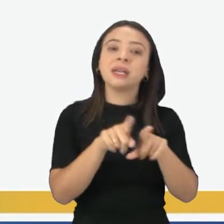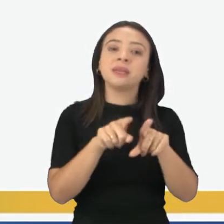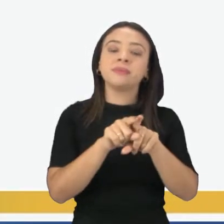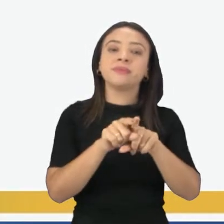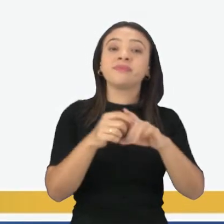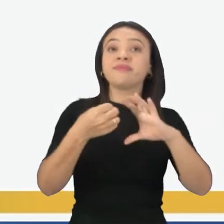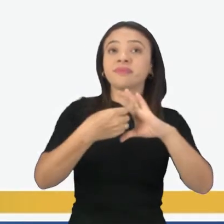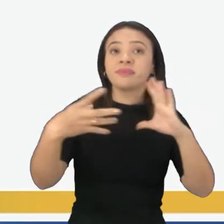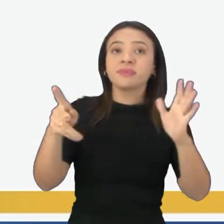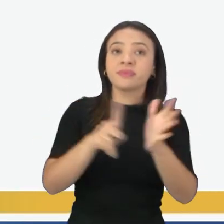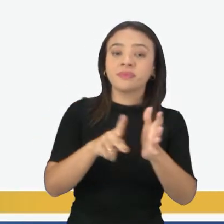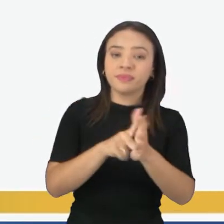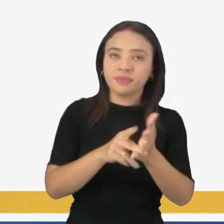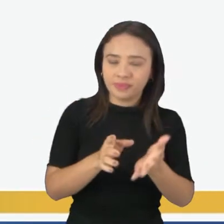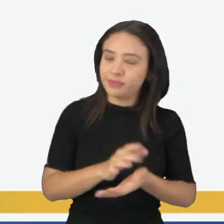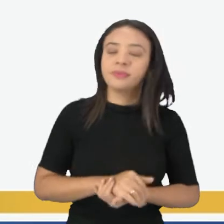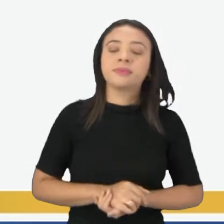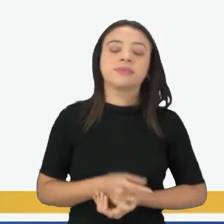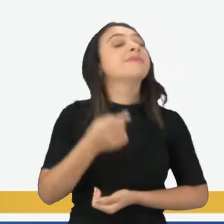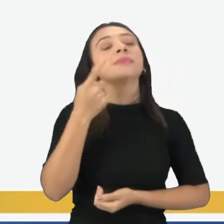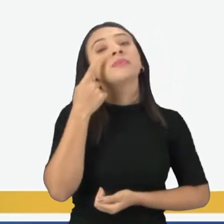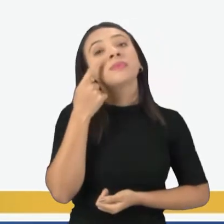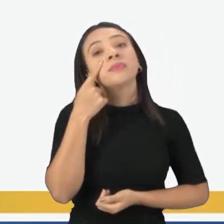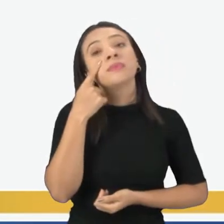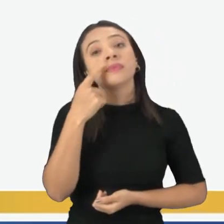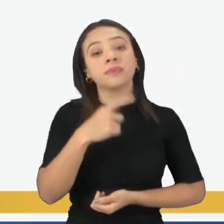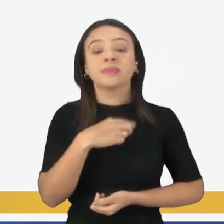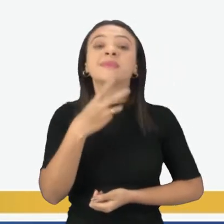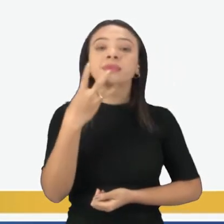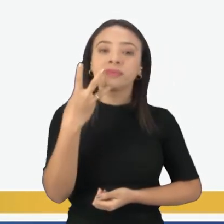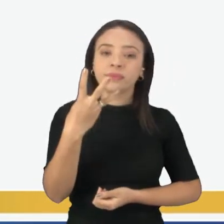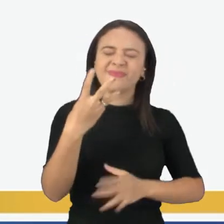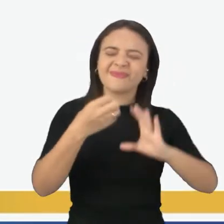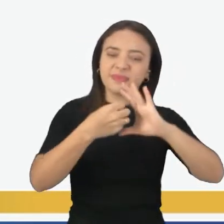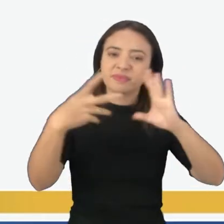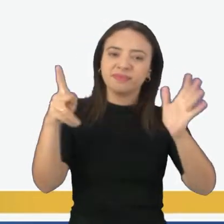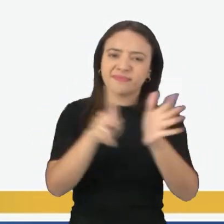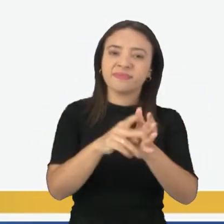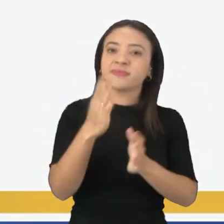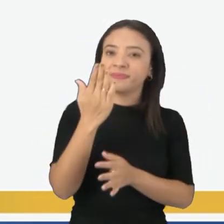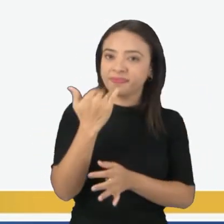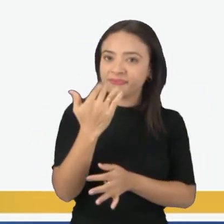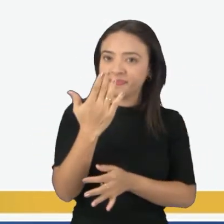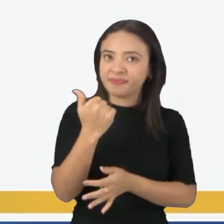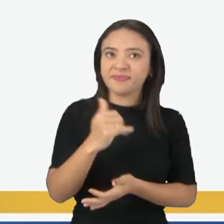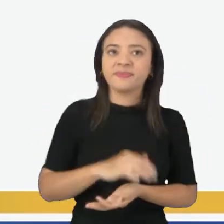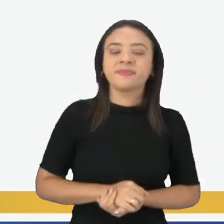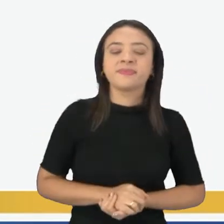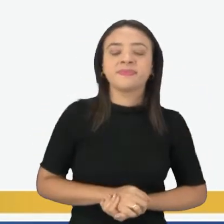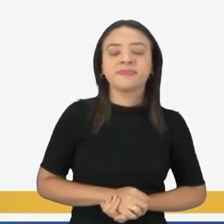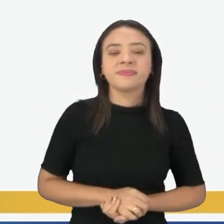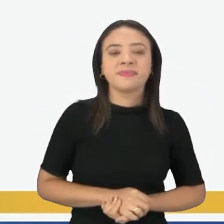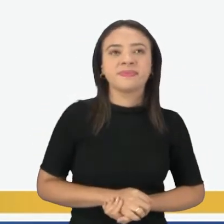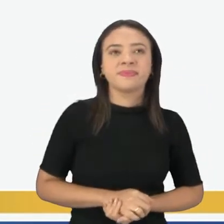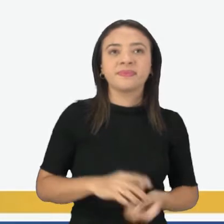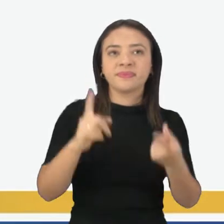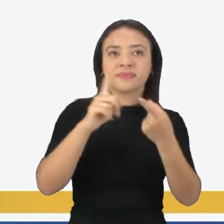propriedades. Nós estamos vendo aí três propriedades do alimento. São elas